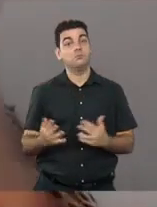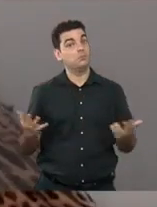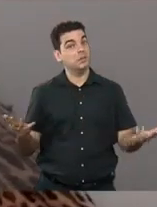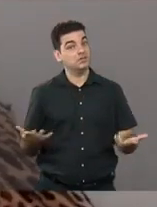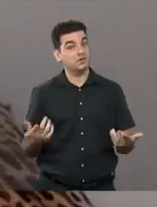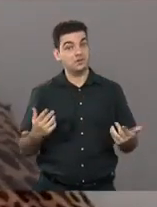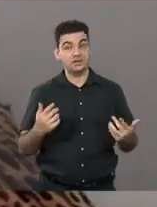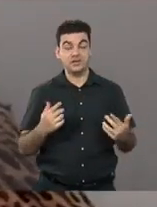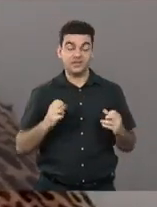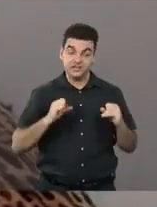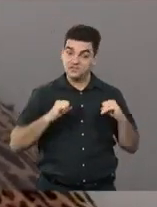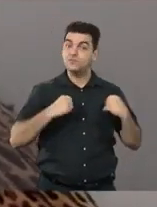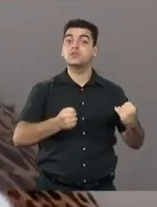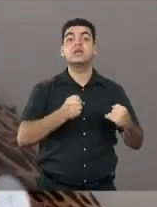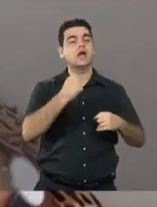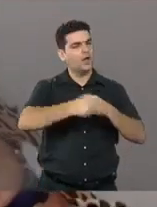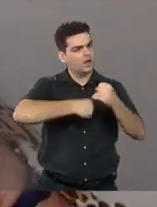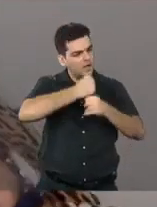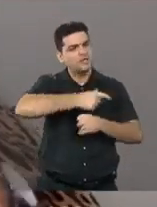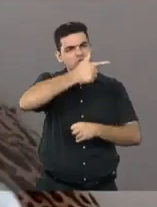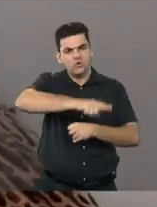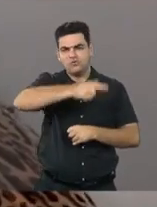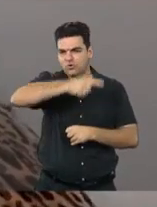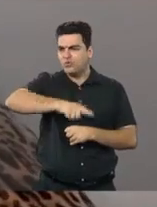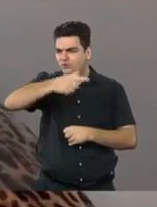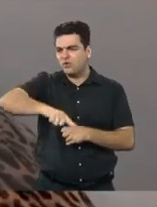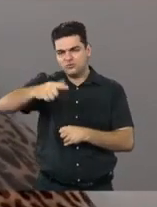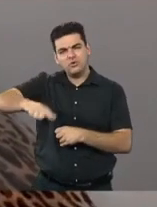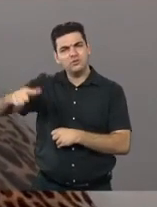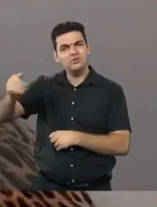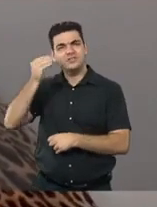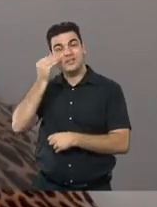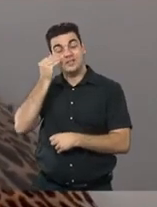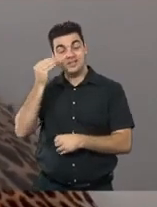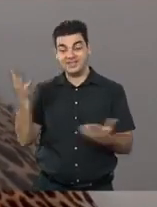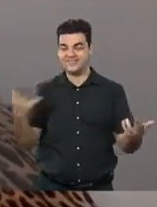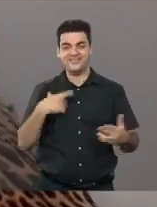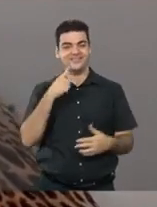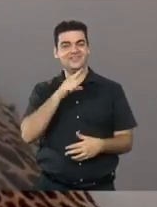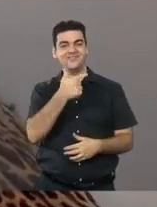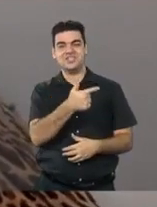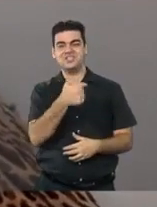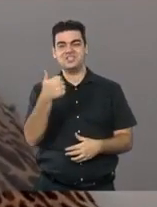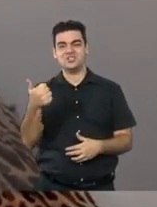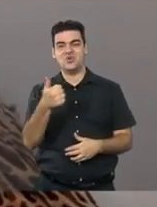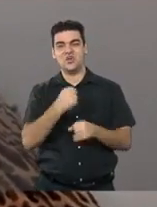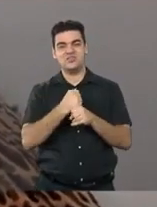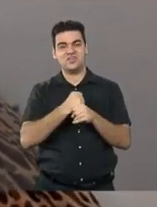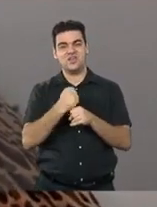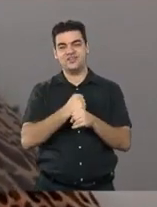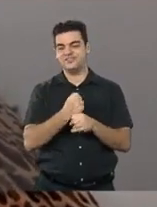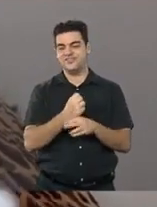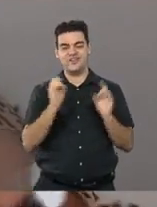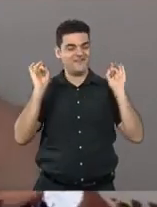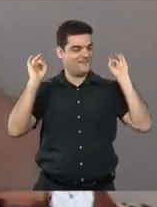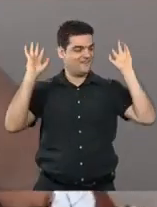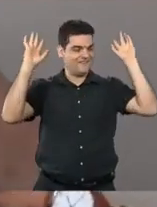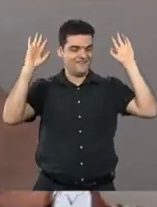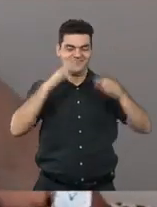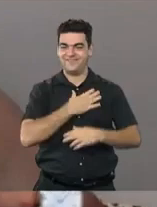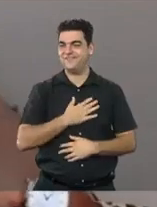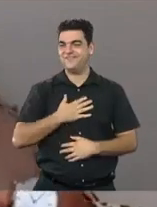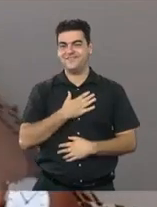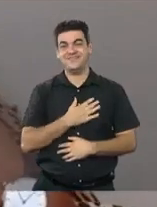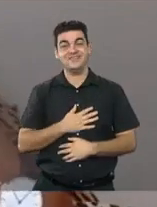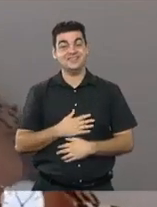continuar a celebrar. E hoje nós estamos há 22 anos entre isso, uma das maiores empresas do Brasil. E